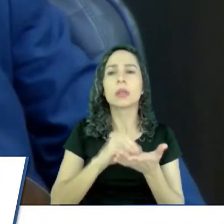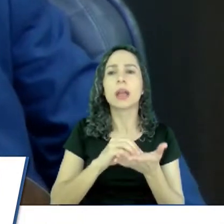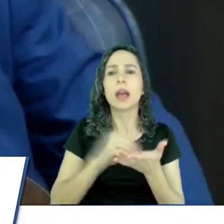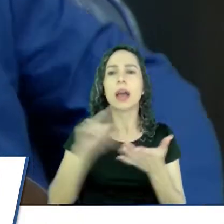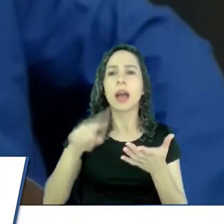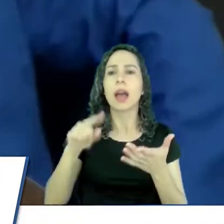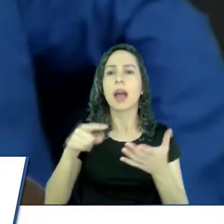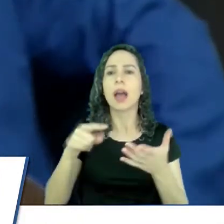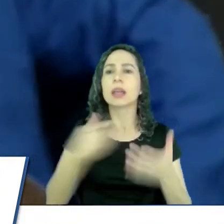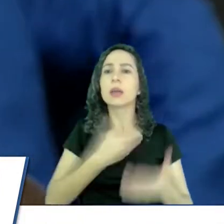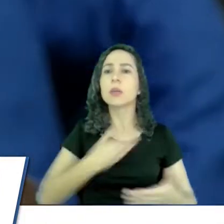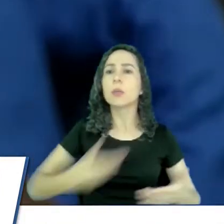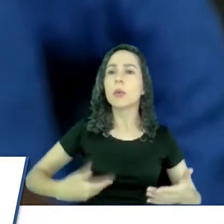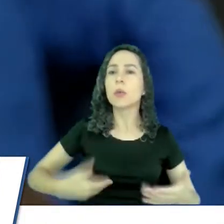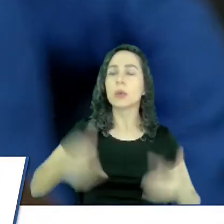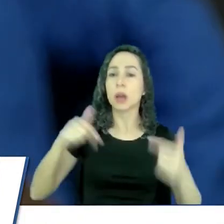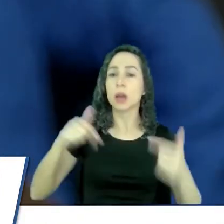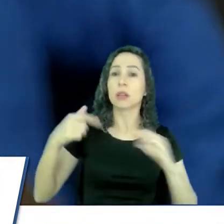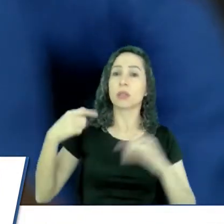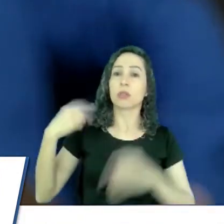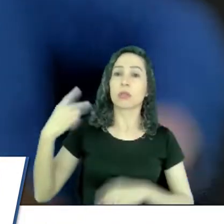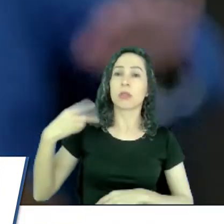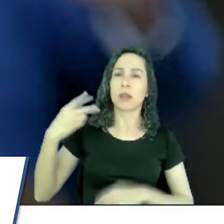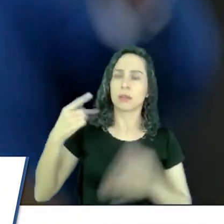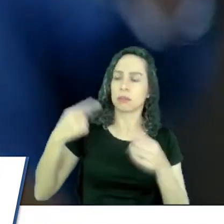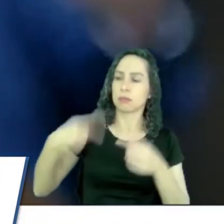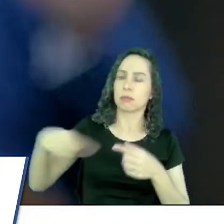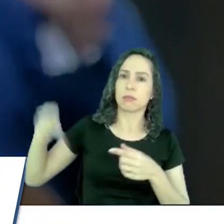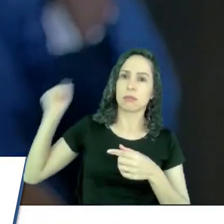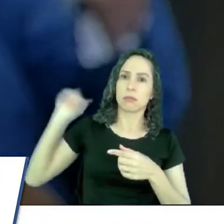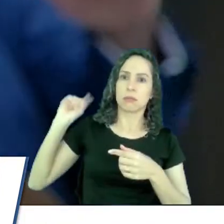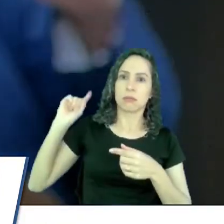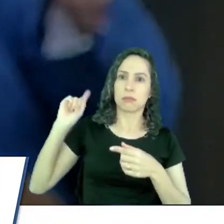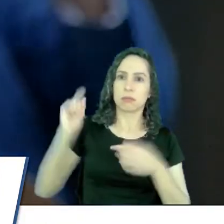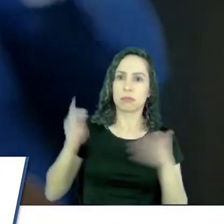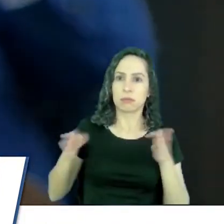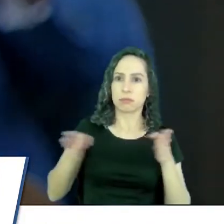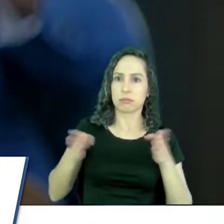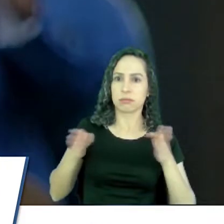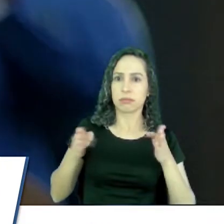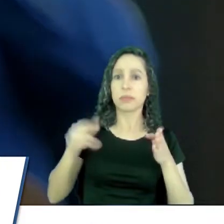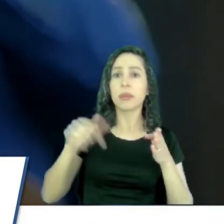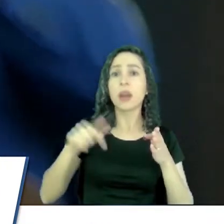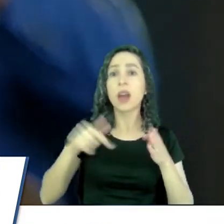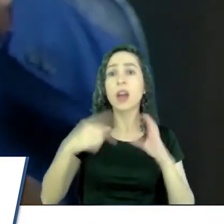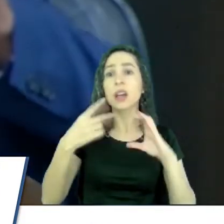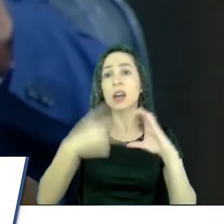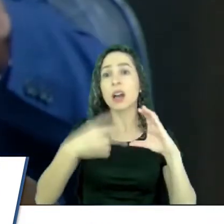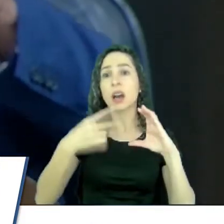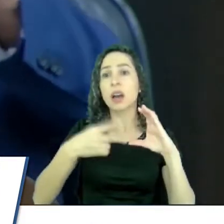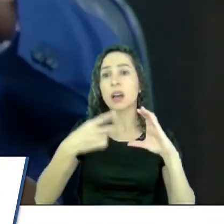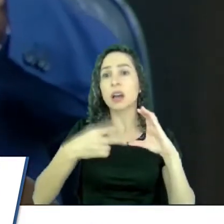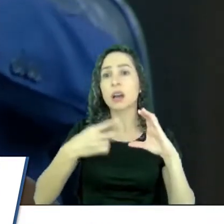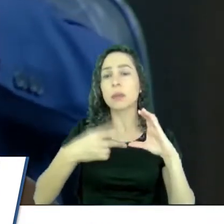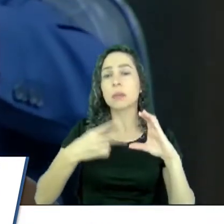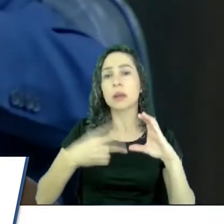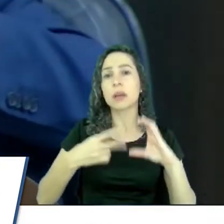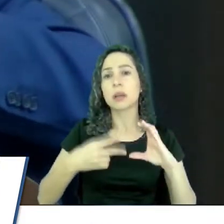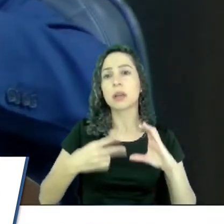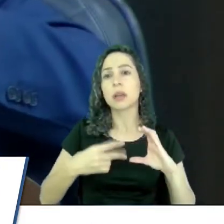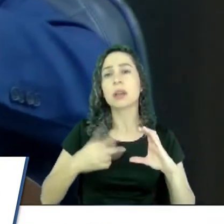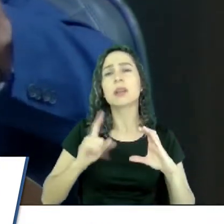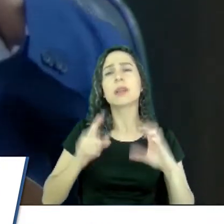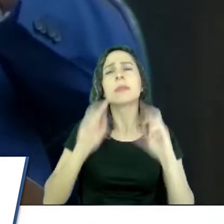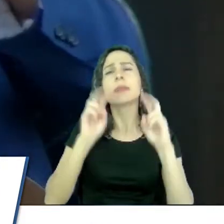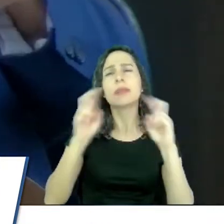vereadores que estavam aqui no mandato anterior, essa casa sempre teve aqui sobre falar sobre o popular urbano.